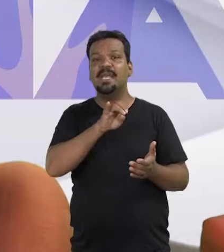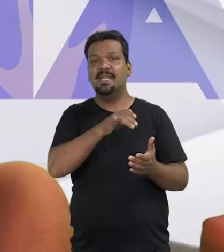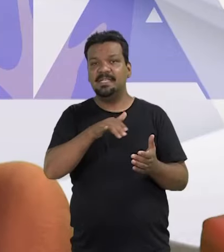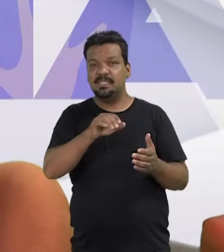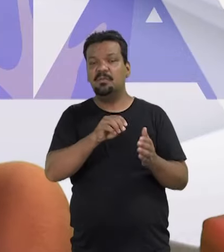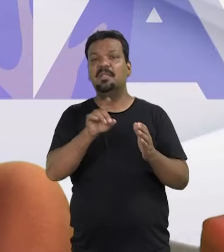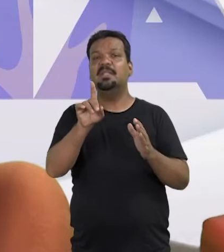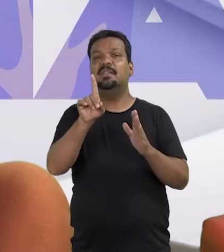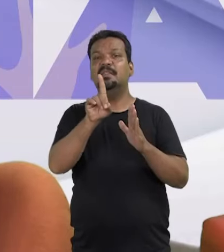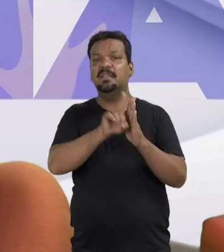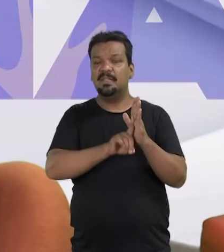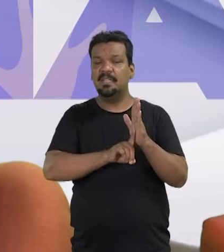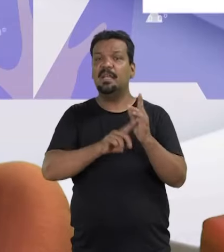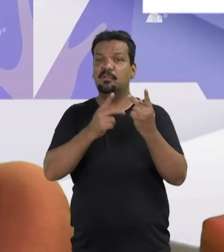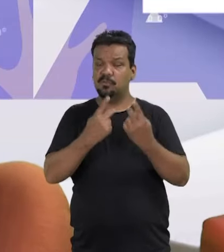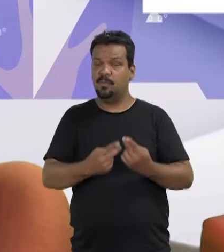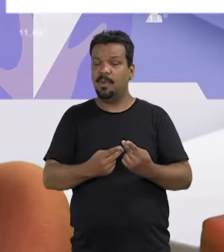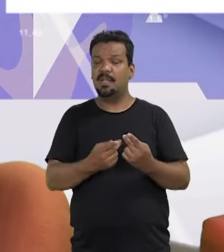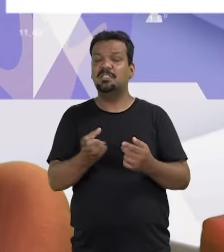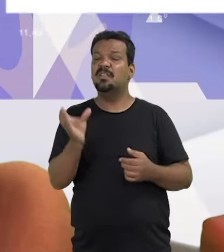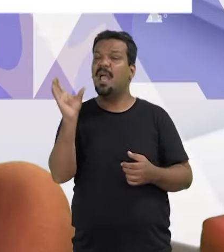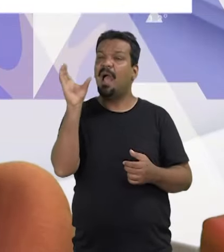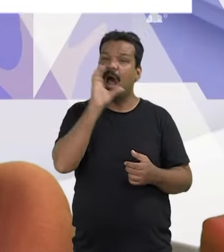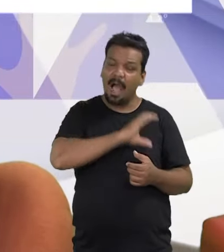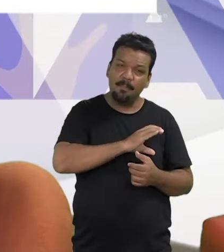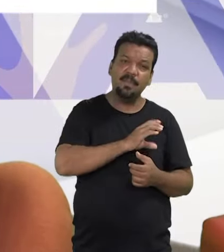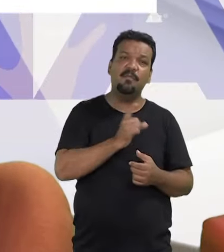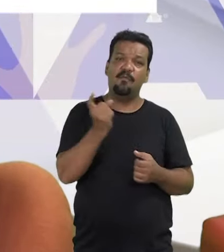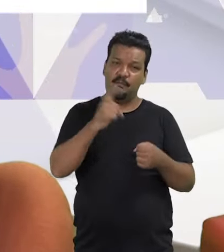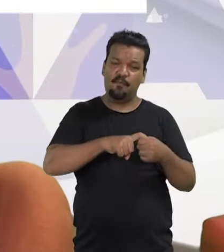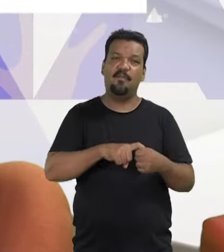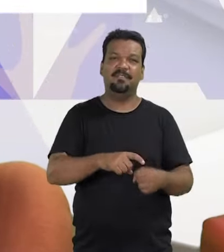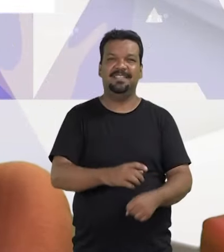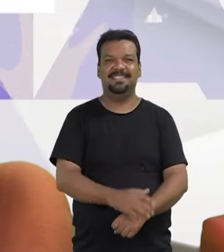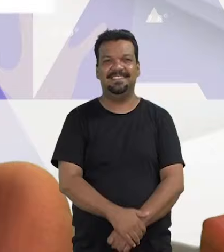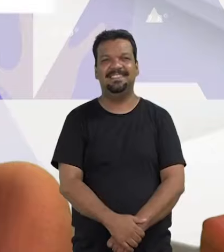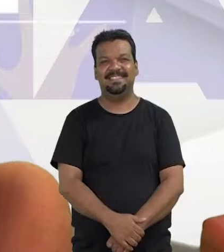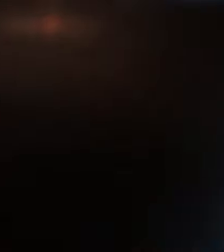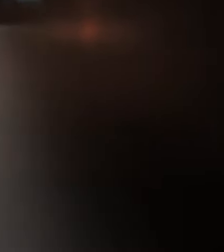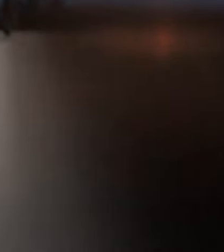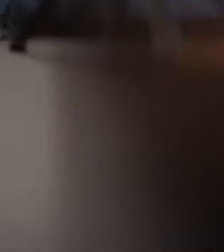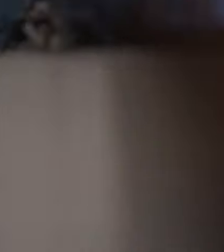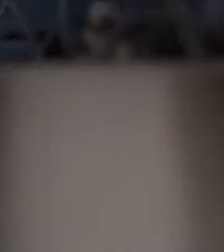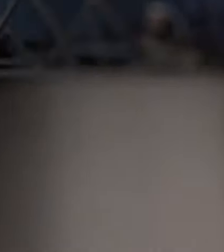desta edição do TV Direitos Humanos. Daqui a pouco a gente está de volta.